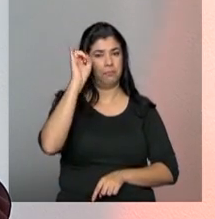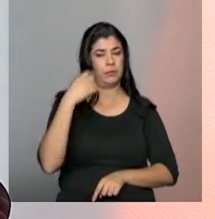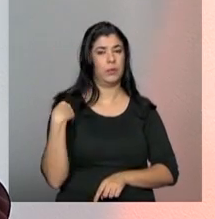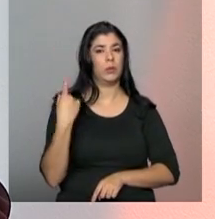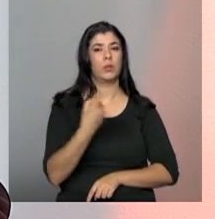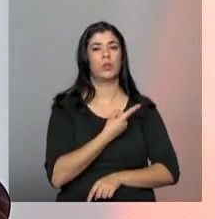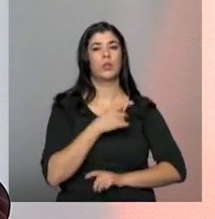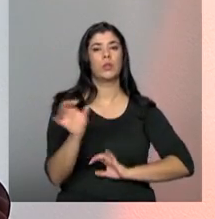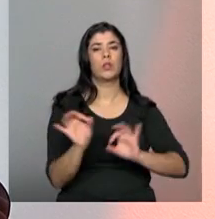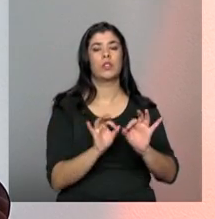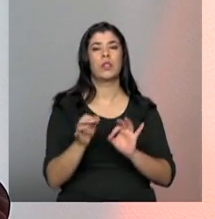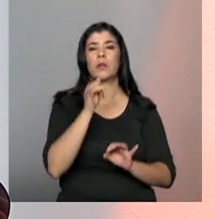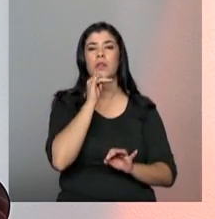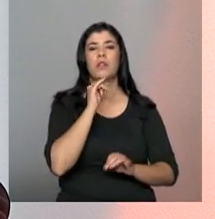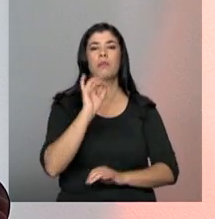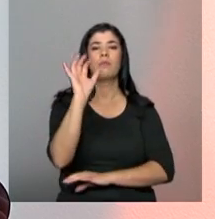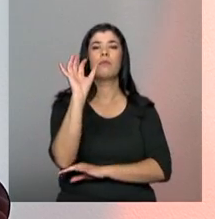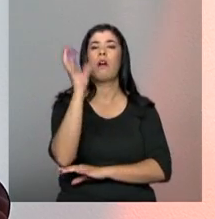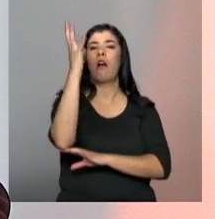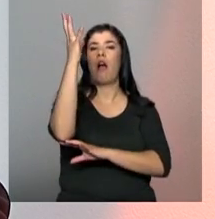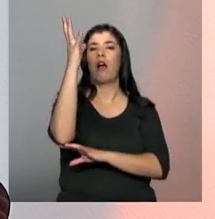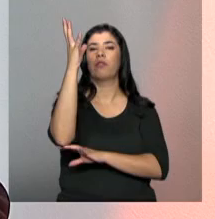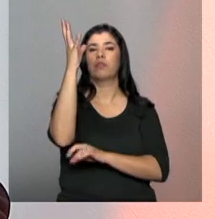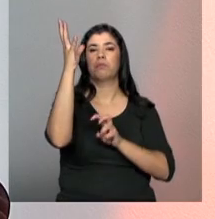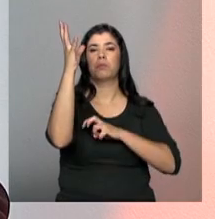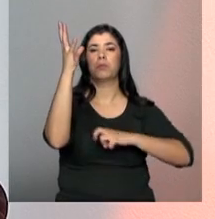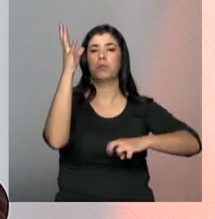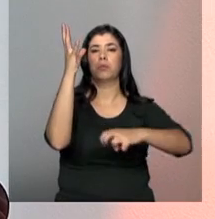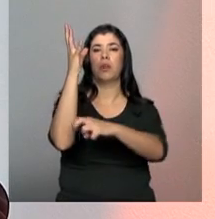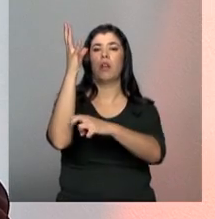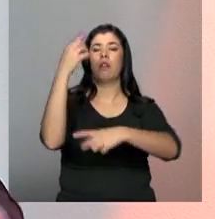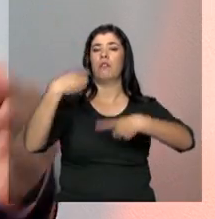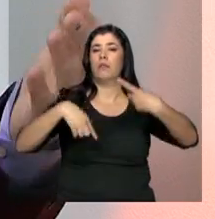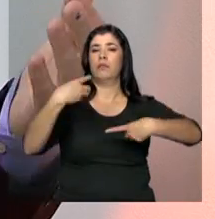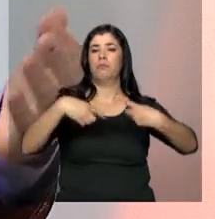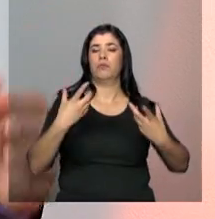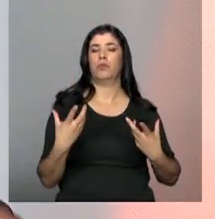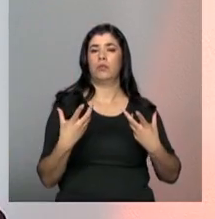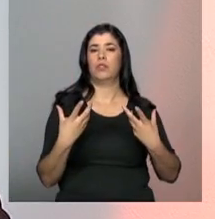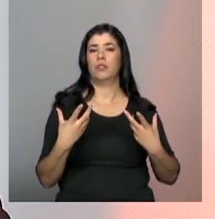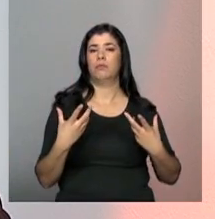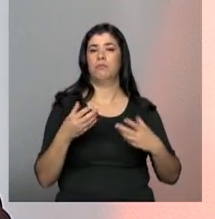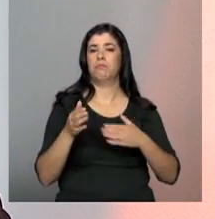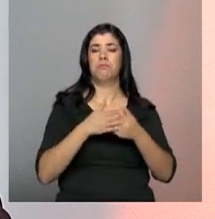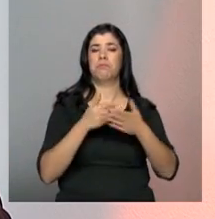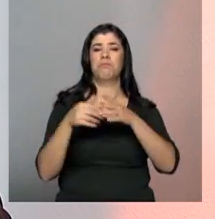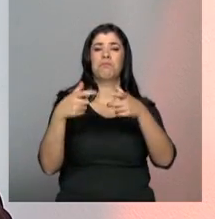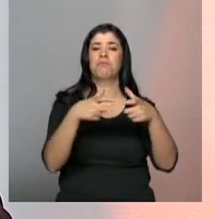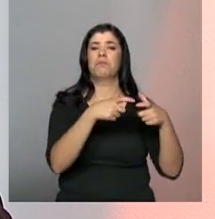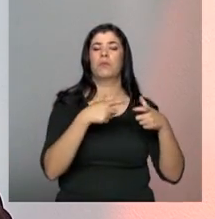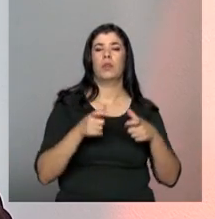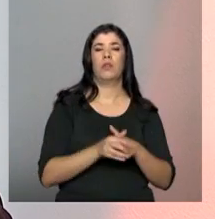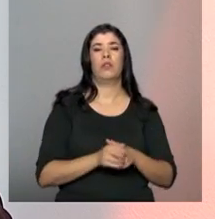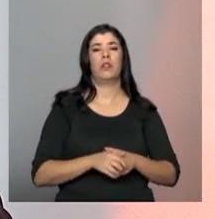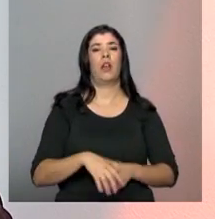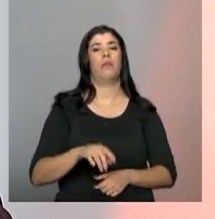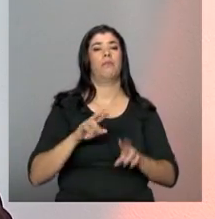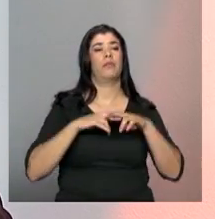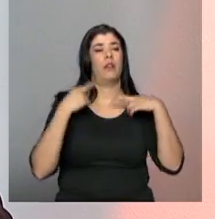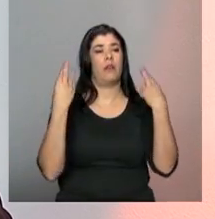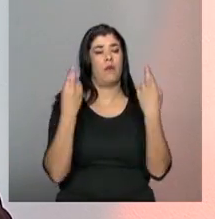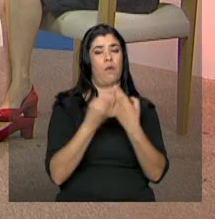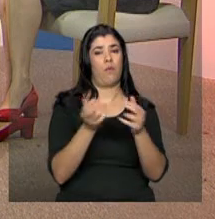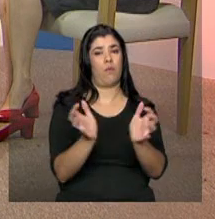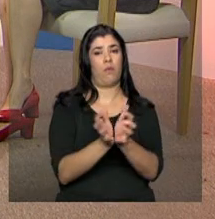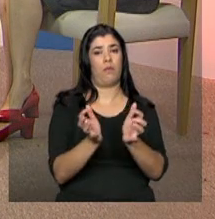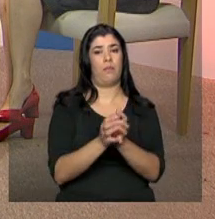pode ser feita até embaixo do pé de árvore. O que importa é fazer um debate com a sociedade como um todo para já virem todos para o espaço da conferência. E que